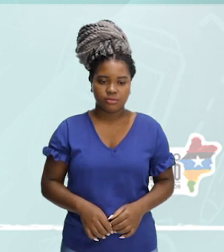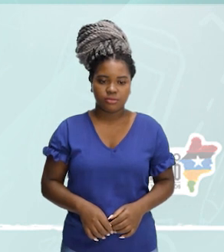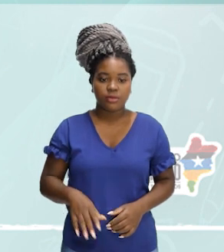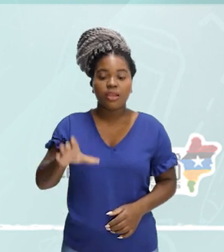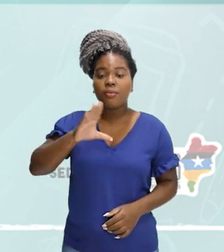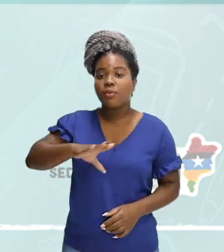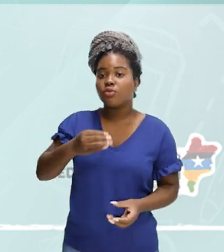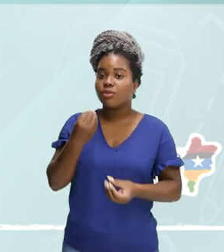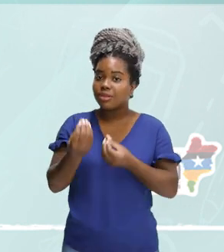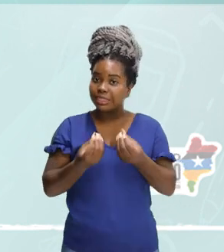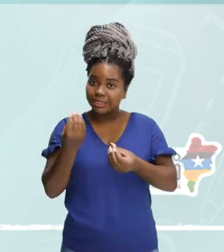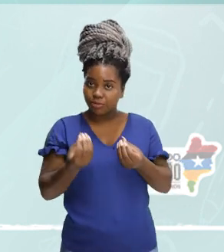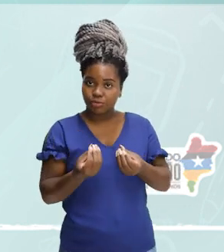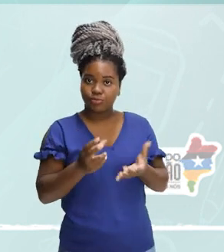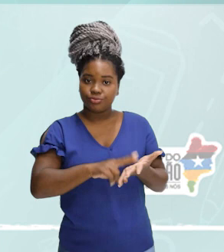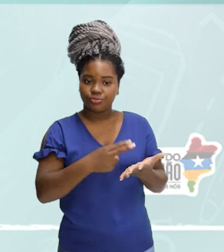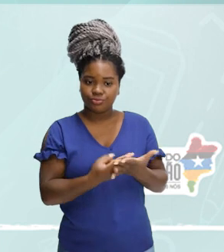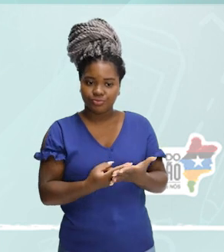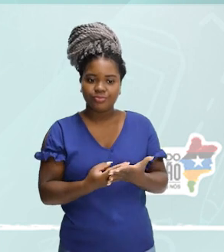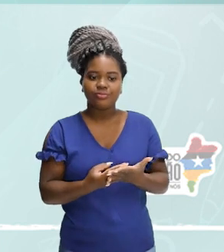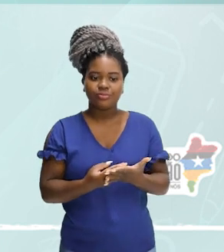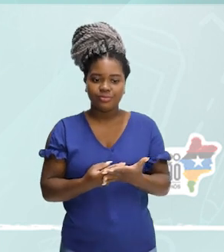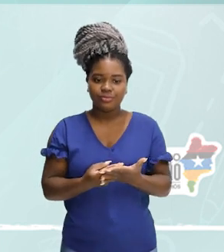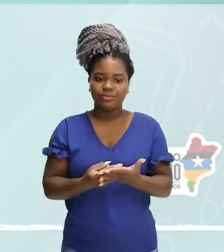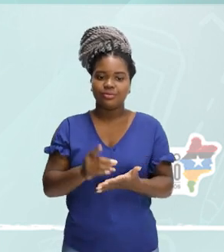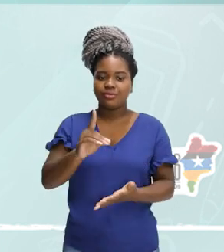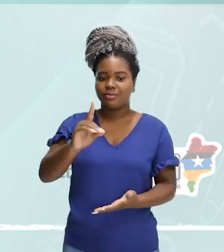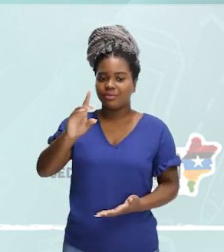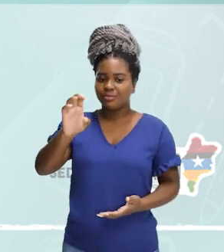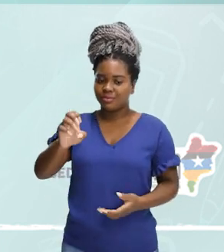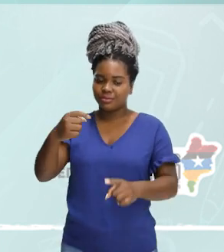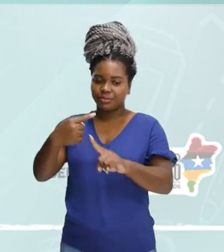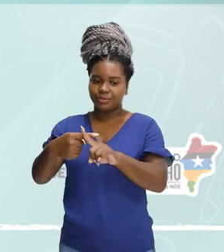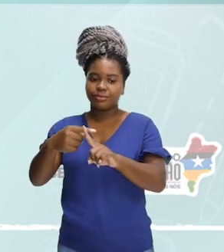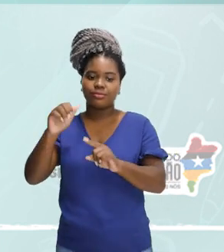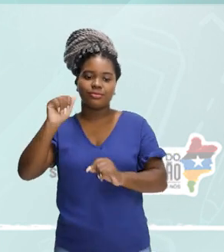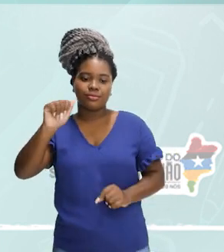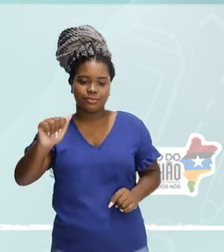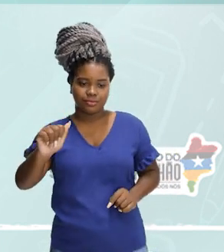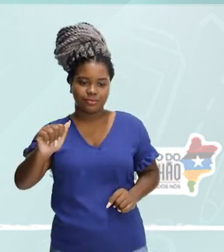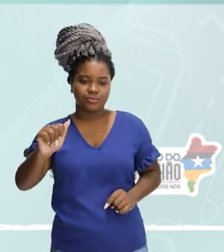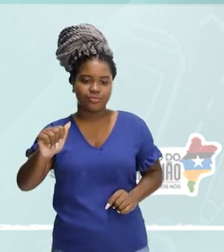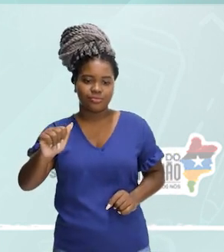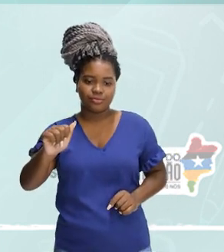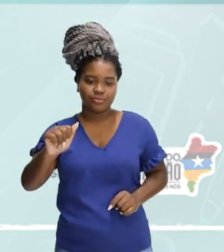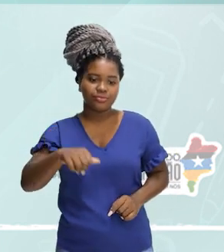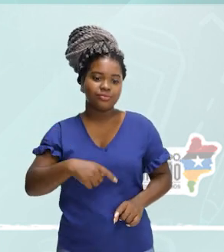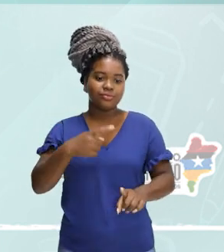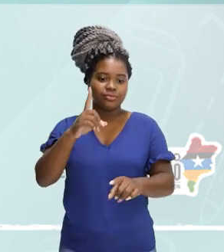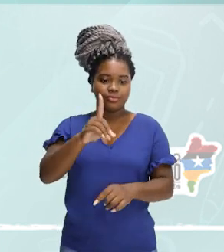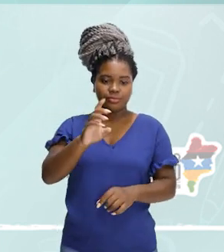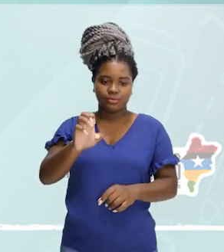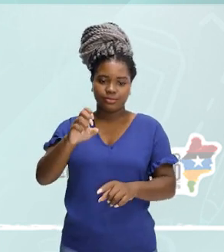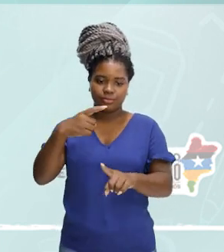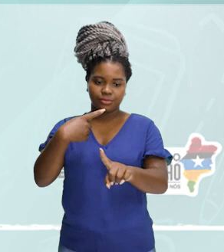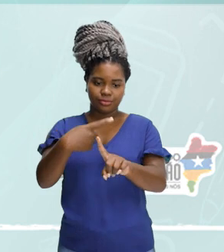português, como é que fica? Da para de la, da. De los, dos.